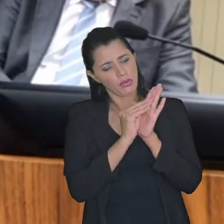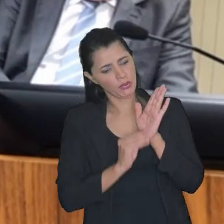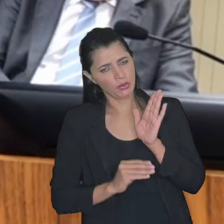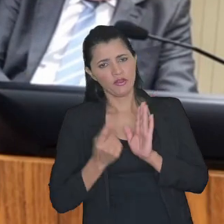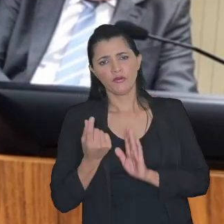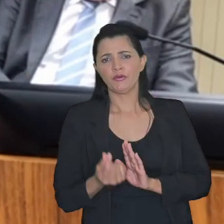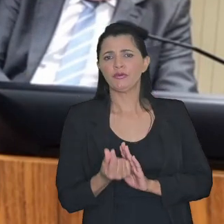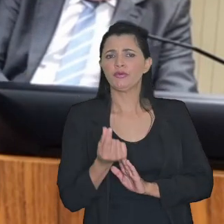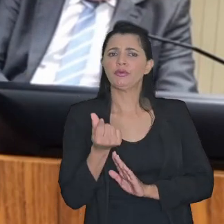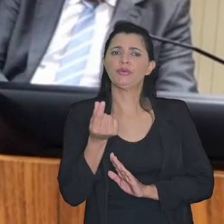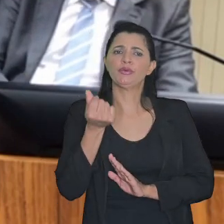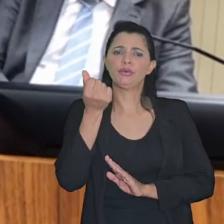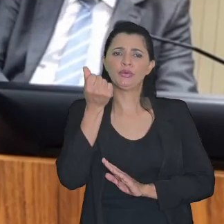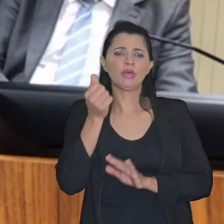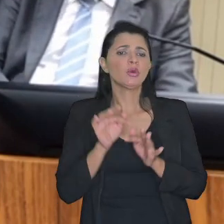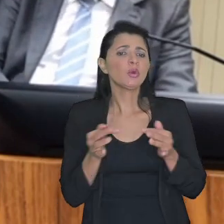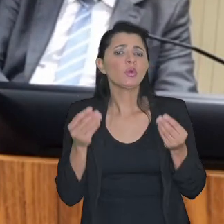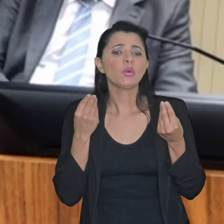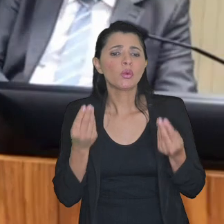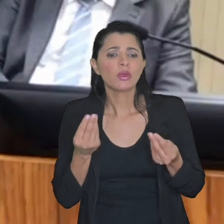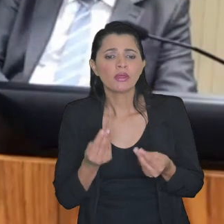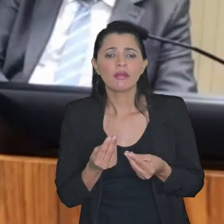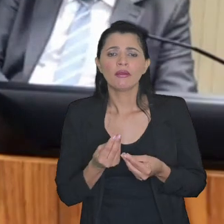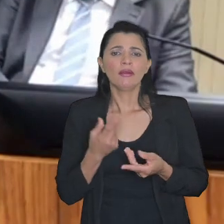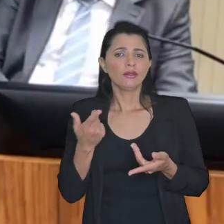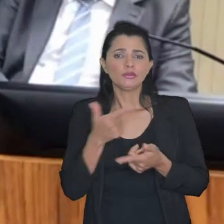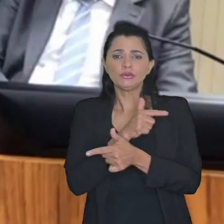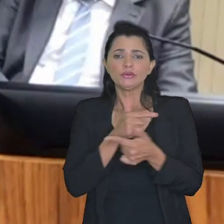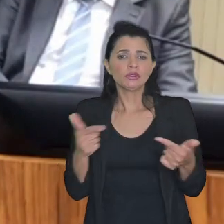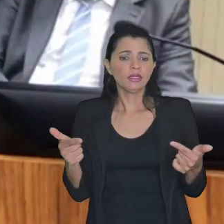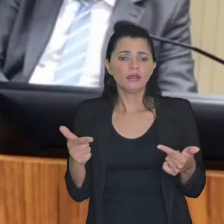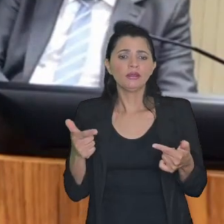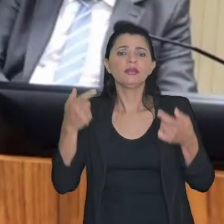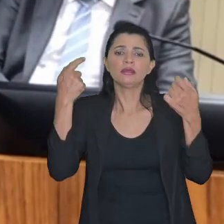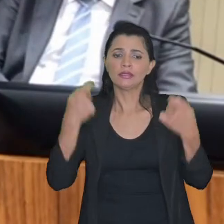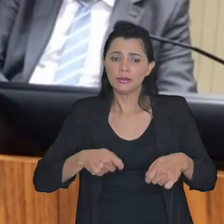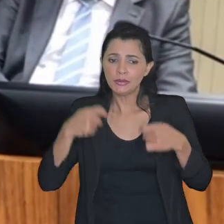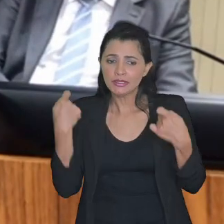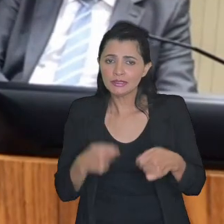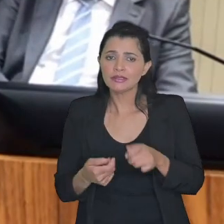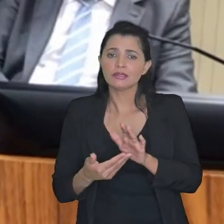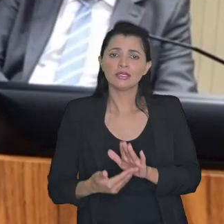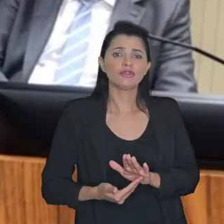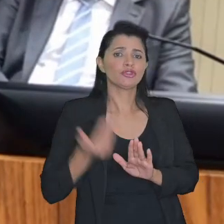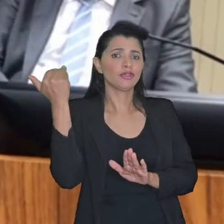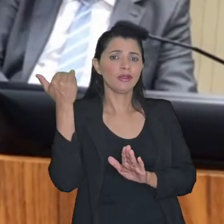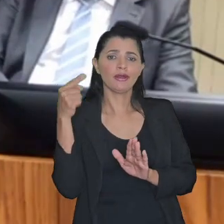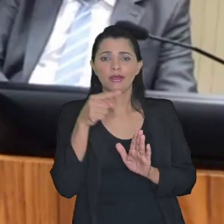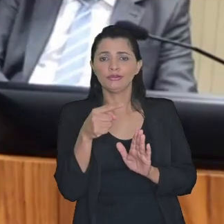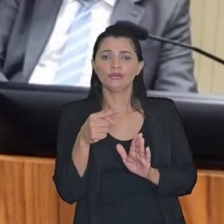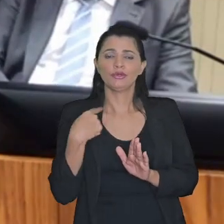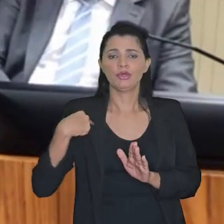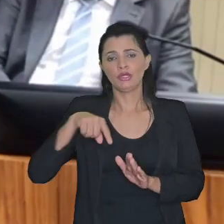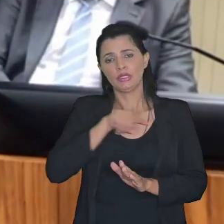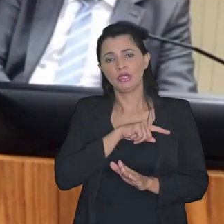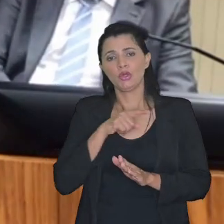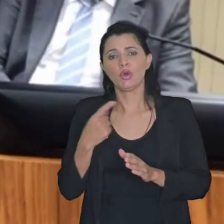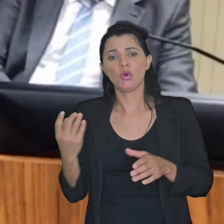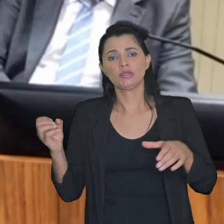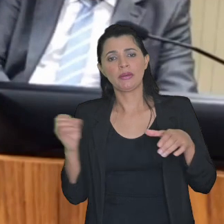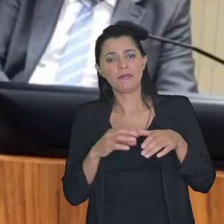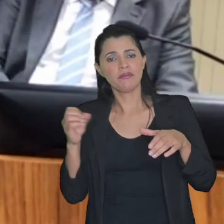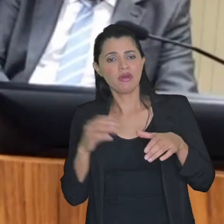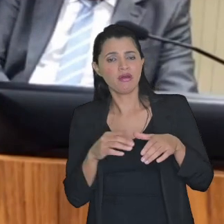valores que simplesmente não existem e que precisam ser extintos retirados da nossa base